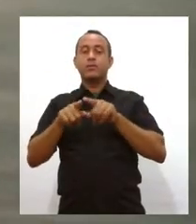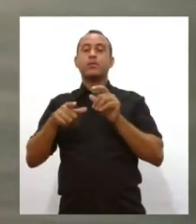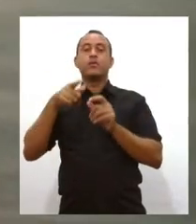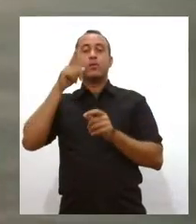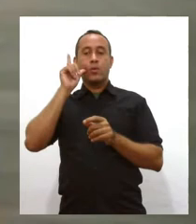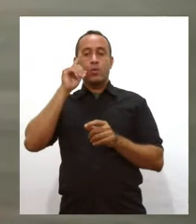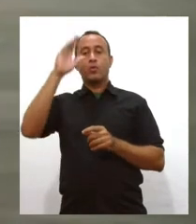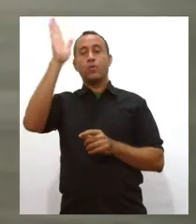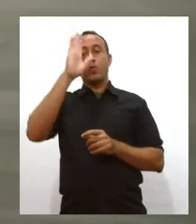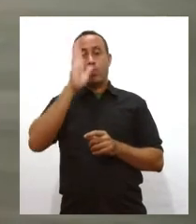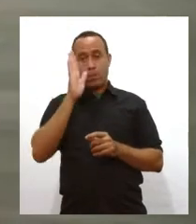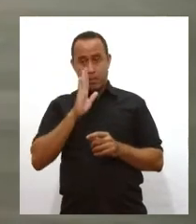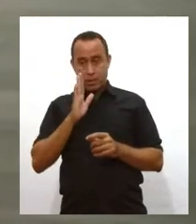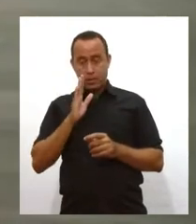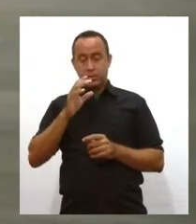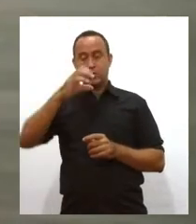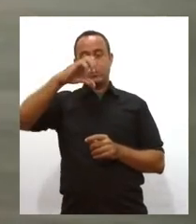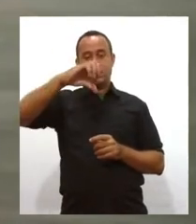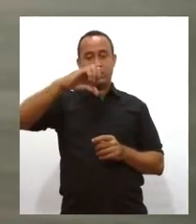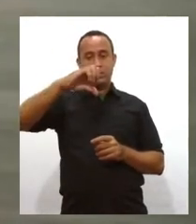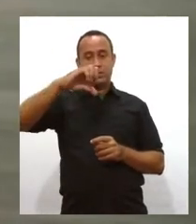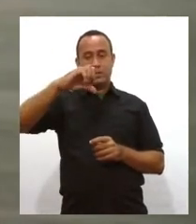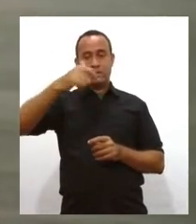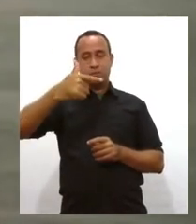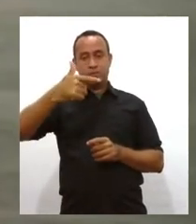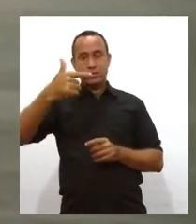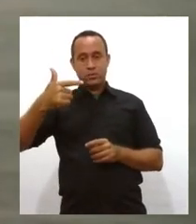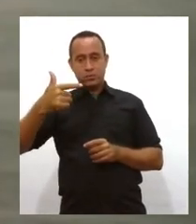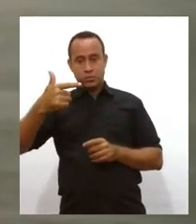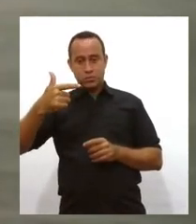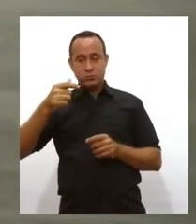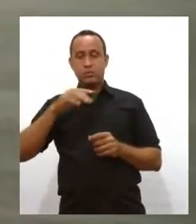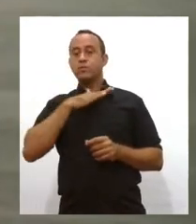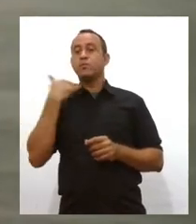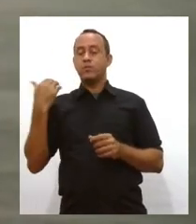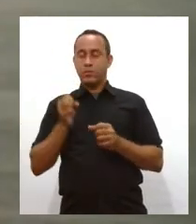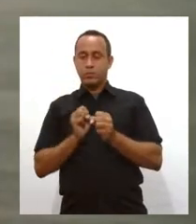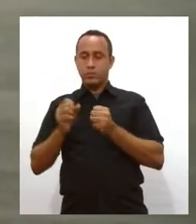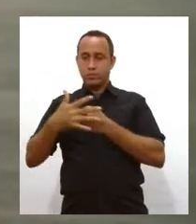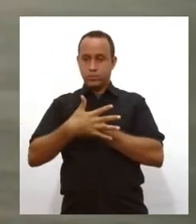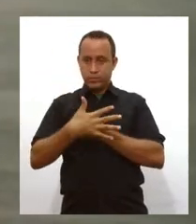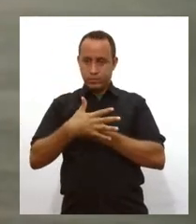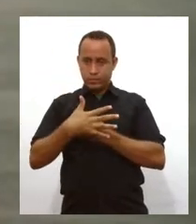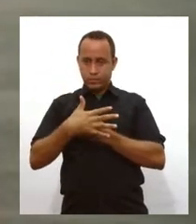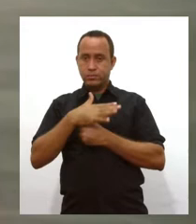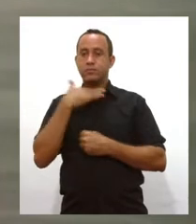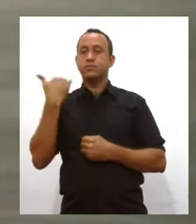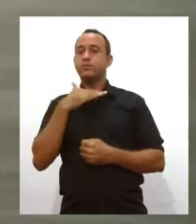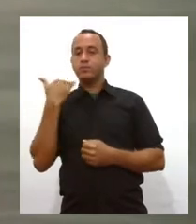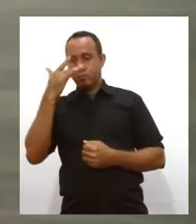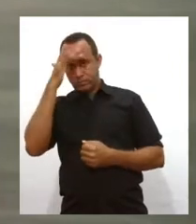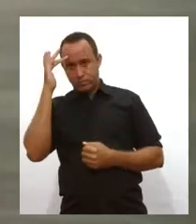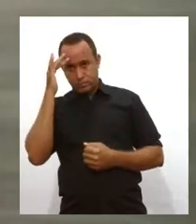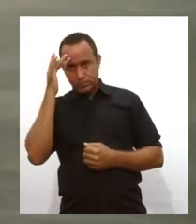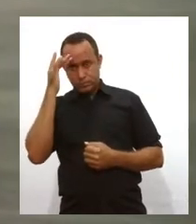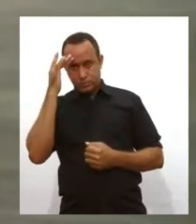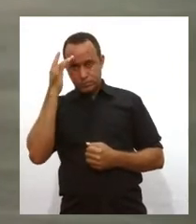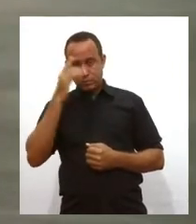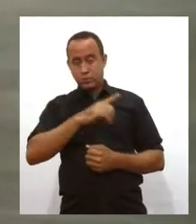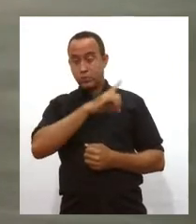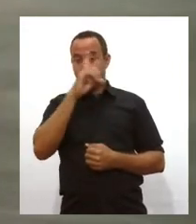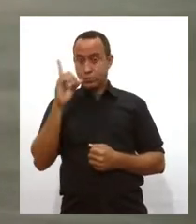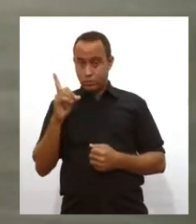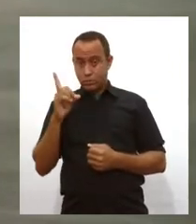Olha, o Brasil registrou 922 mortes pela Covid-19 nas últimas 24 horas, de acordo com informações do